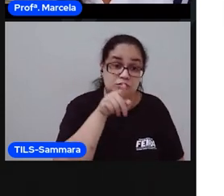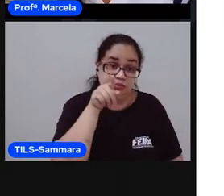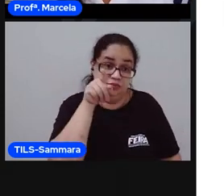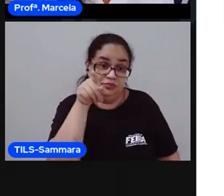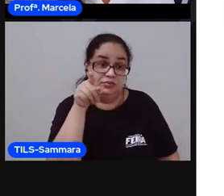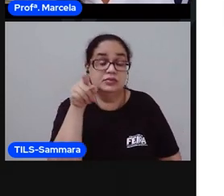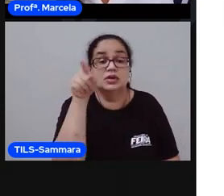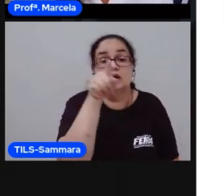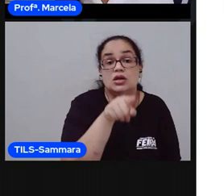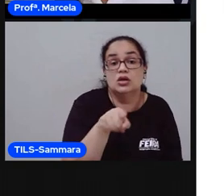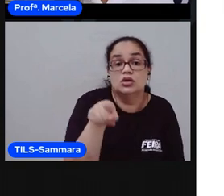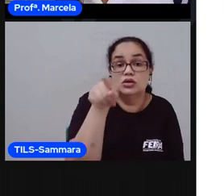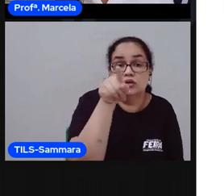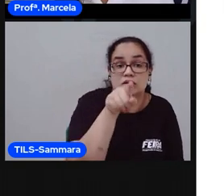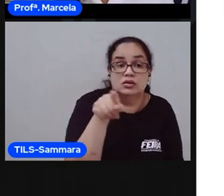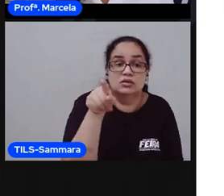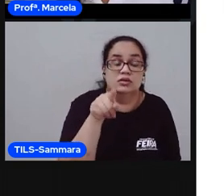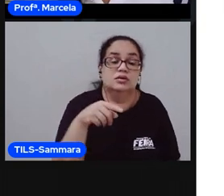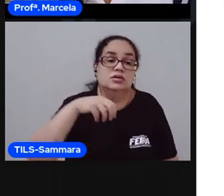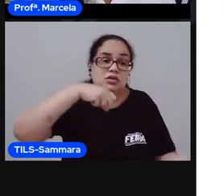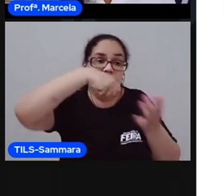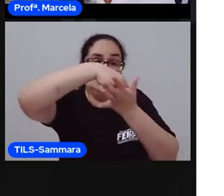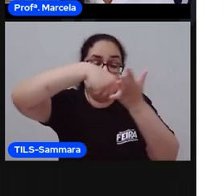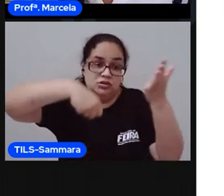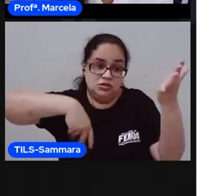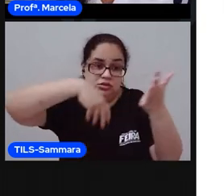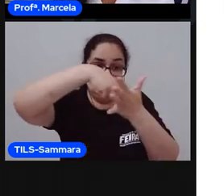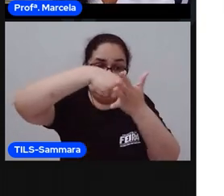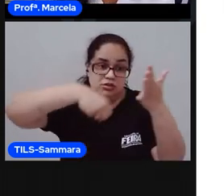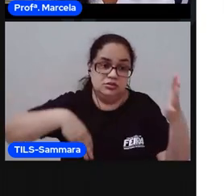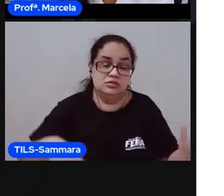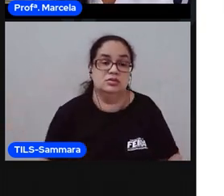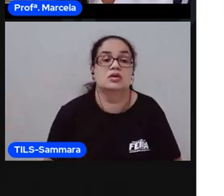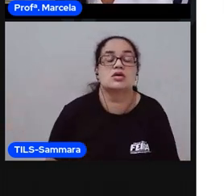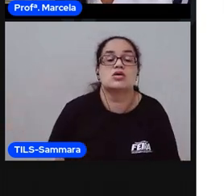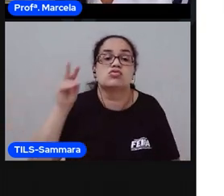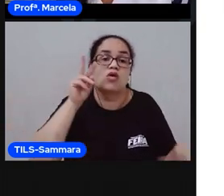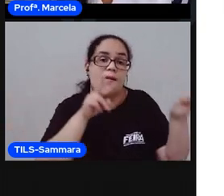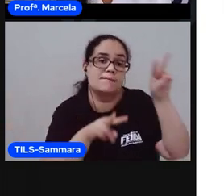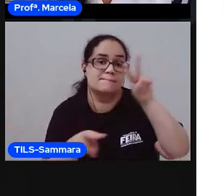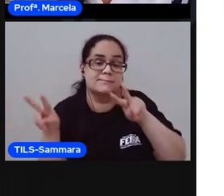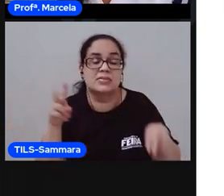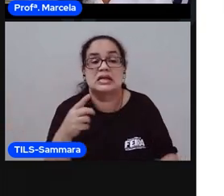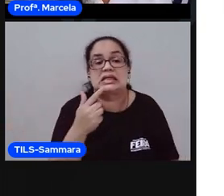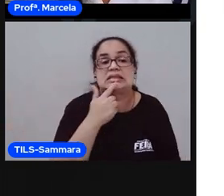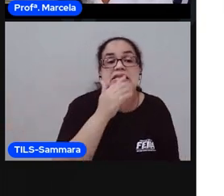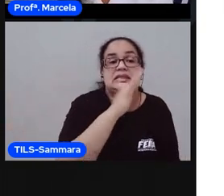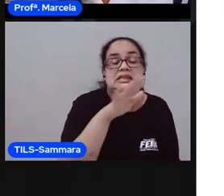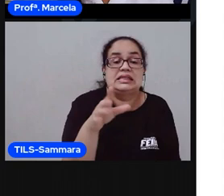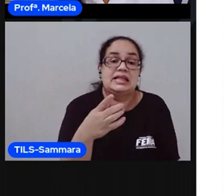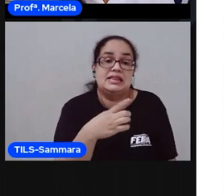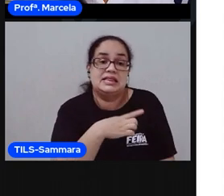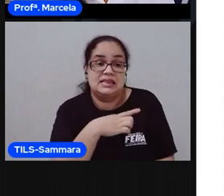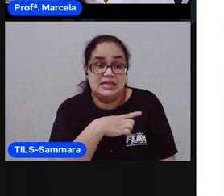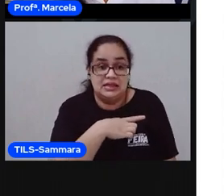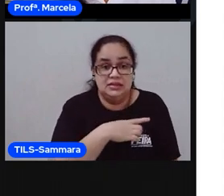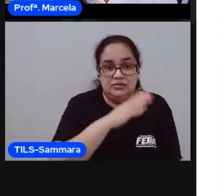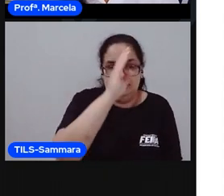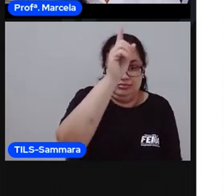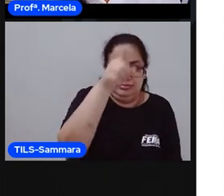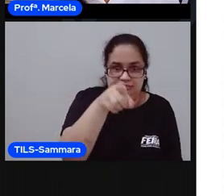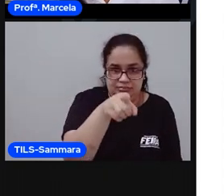olhando essa parte da tarefa. Observem, crianças, que temos aí uma cruzadinha.